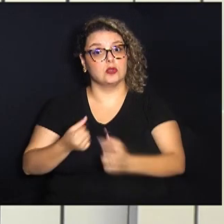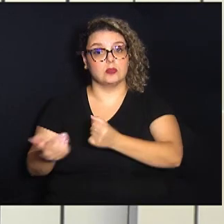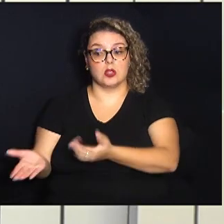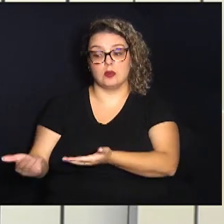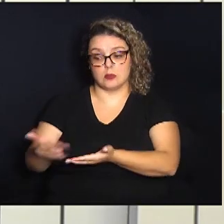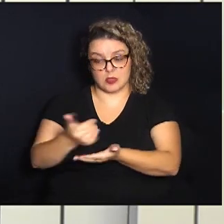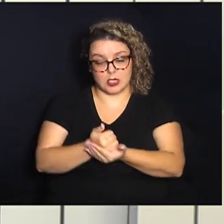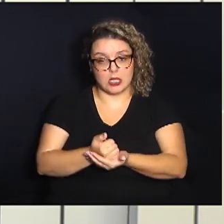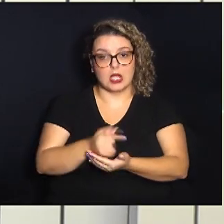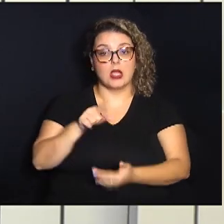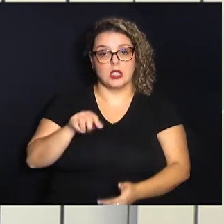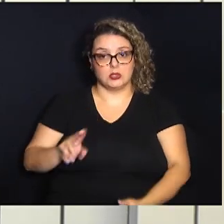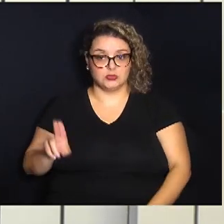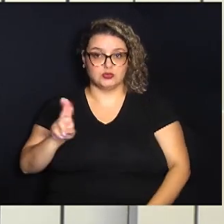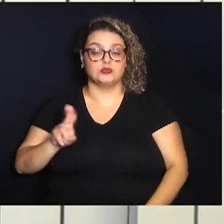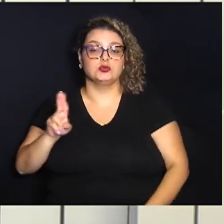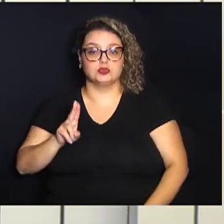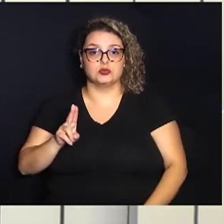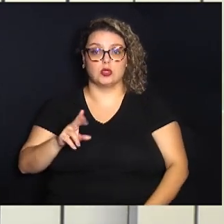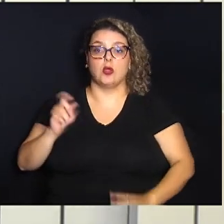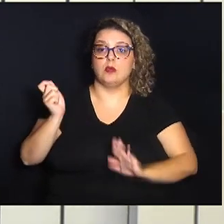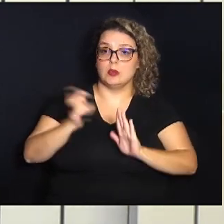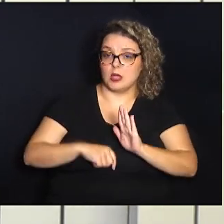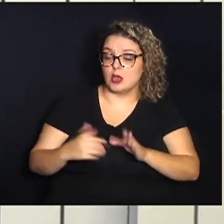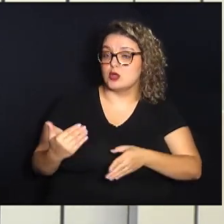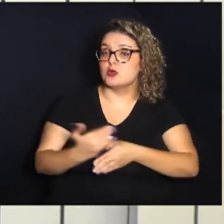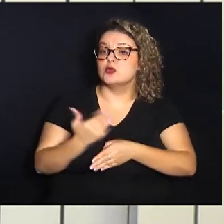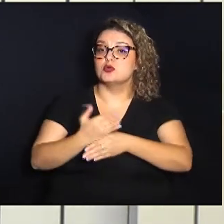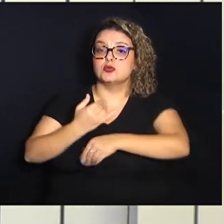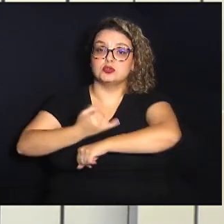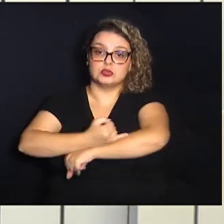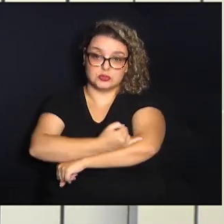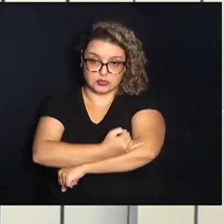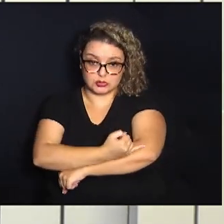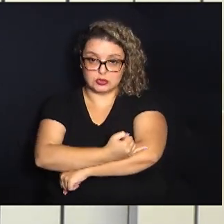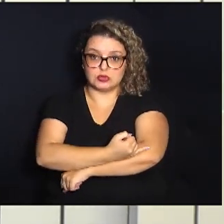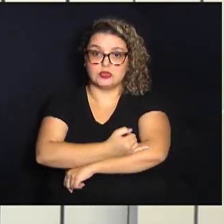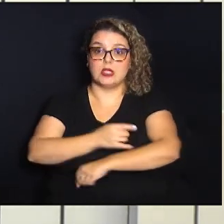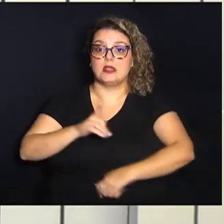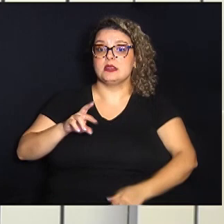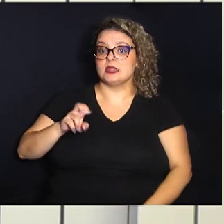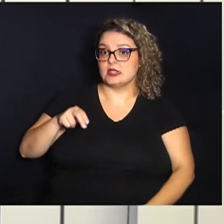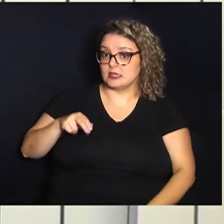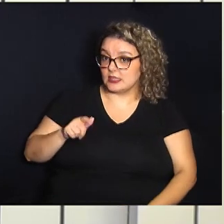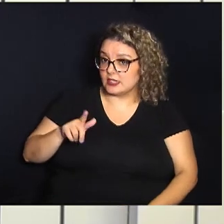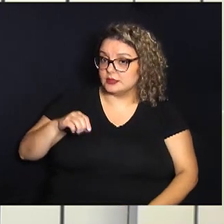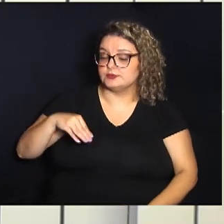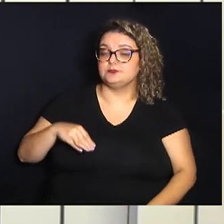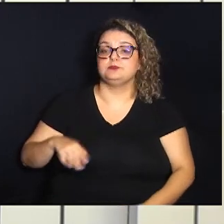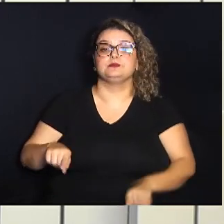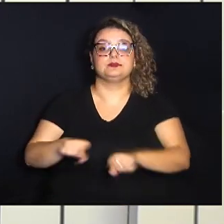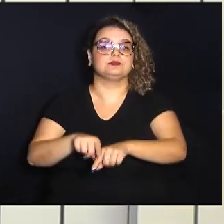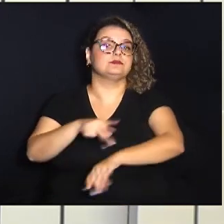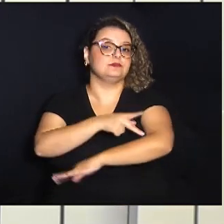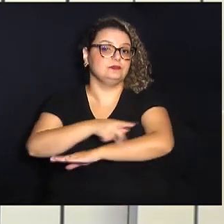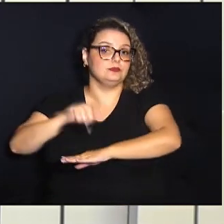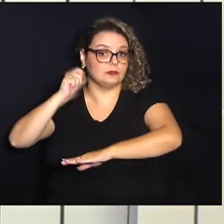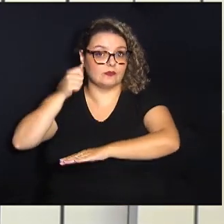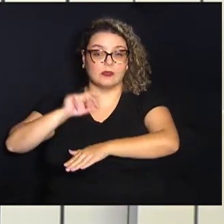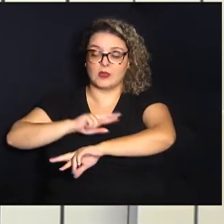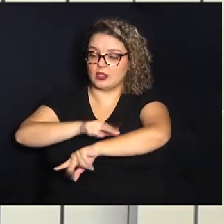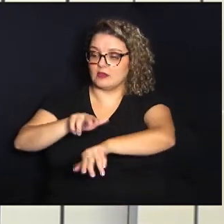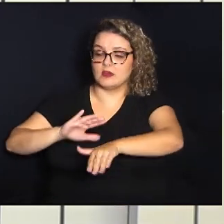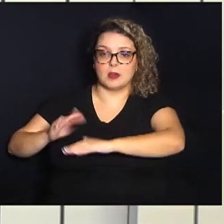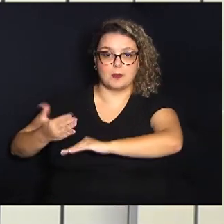serão utilizados para executar obras de infraestrutura drenagem e pavimentação em diversos bairros de